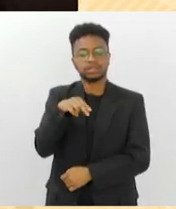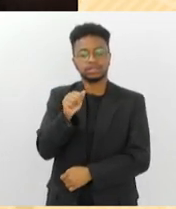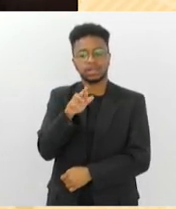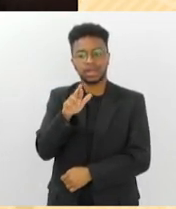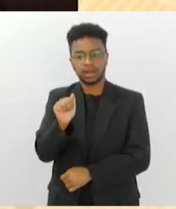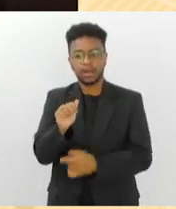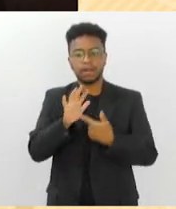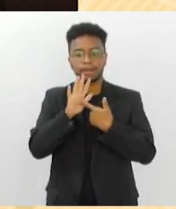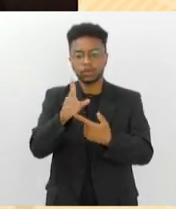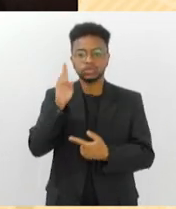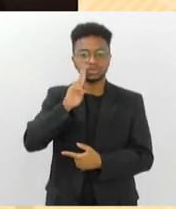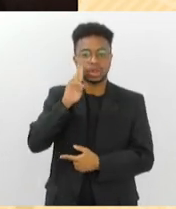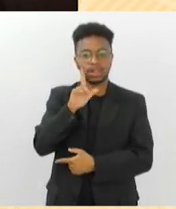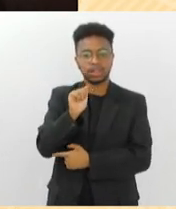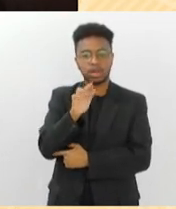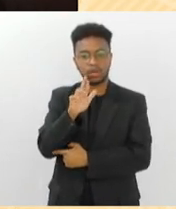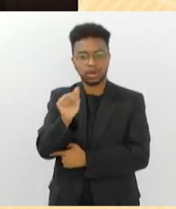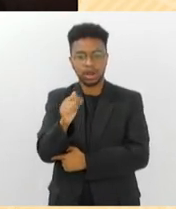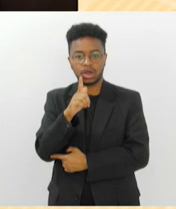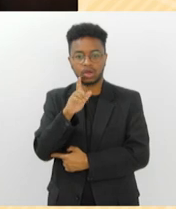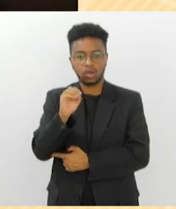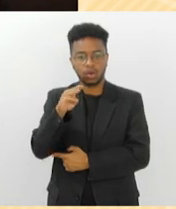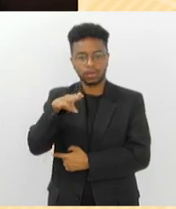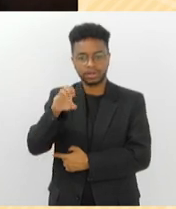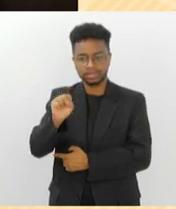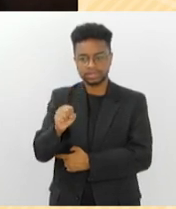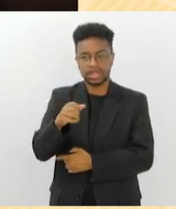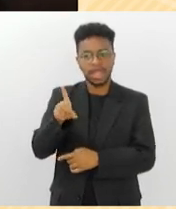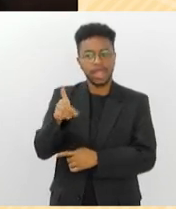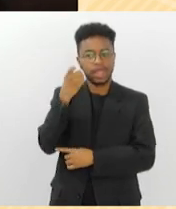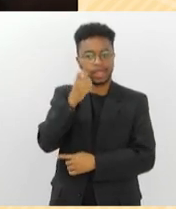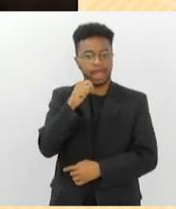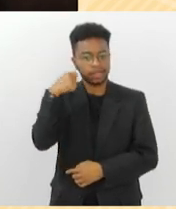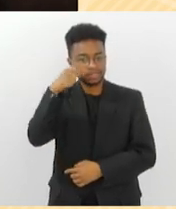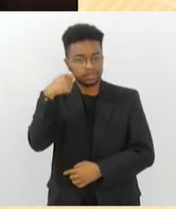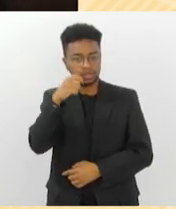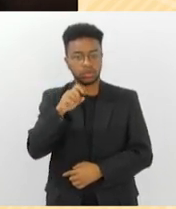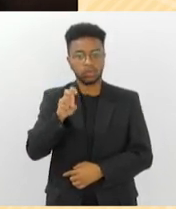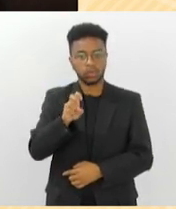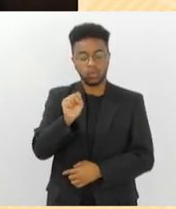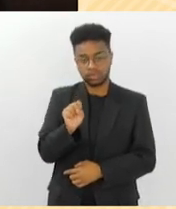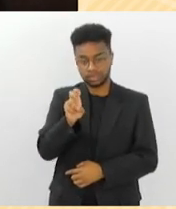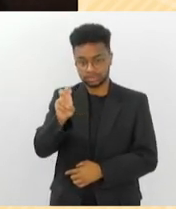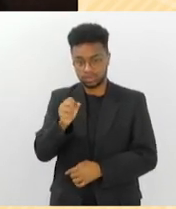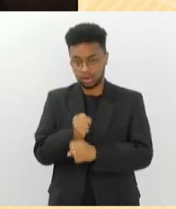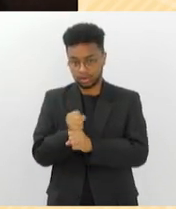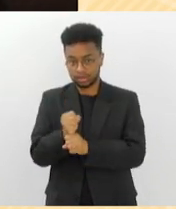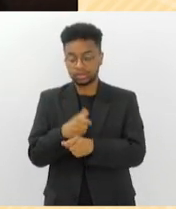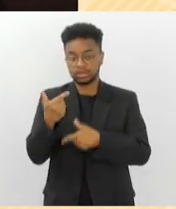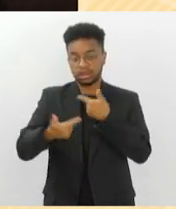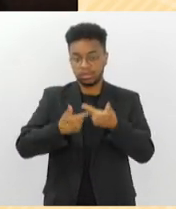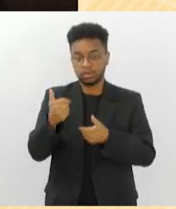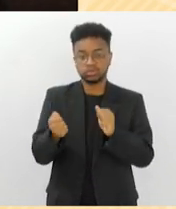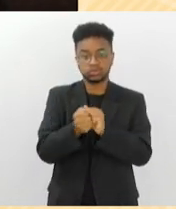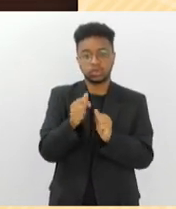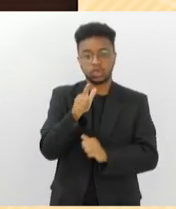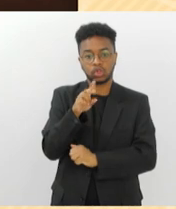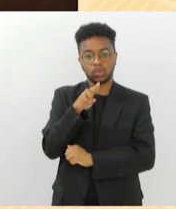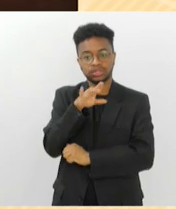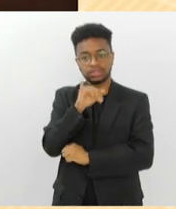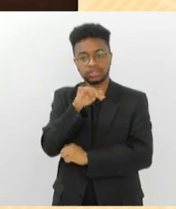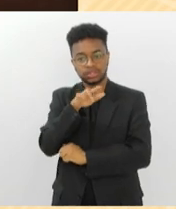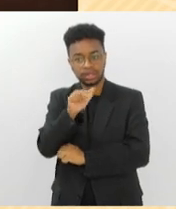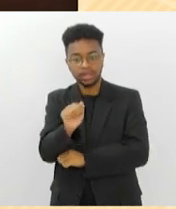história de Laura Gomes, uma ex-atriz de 85 anos que trabalhou com Dulcina de Moraes e Bibi Ferreira e que